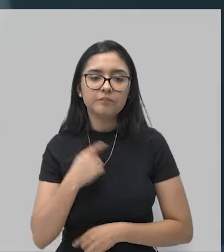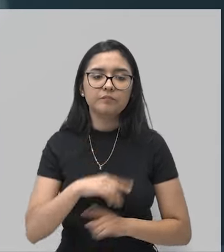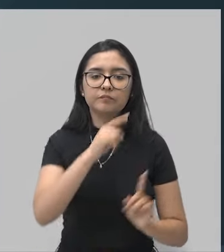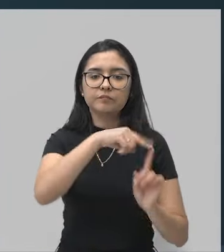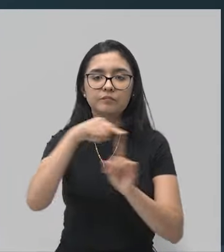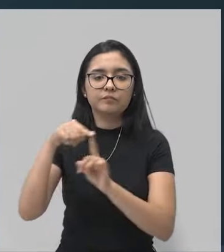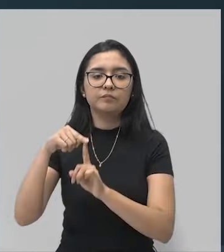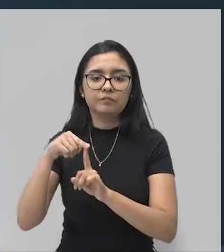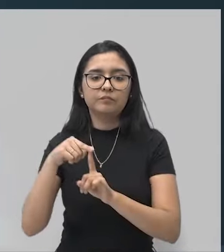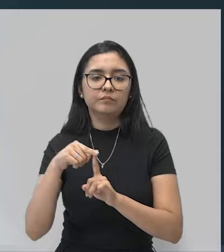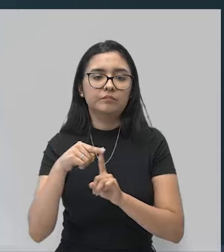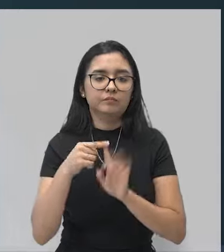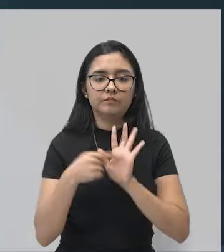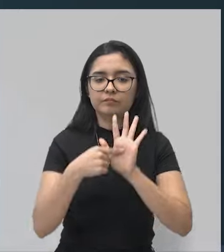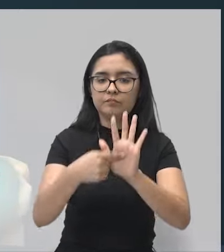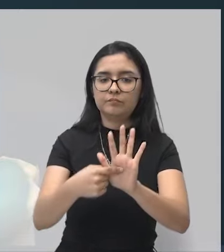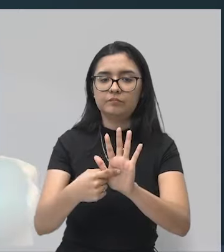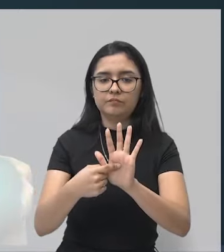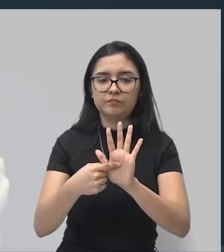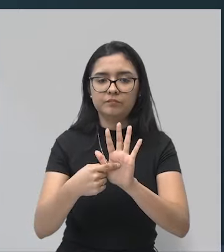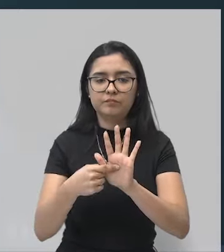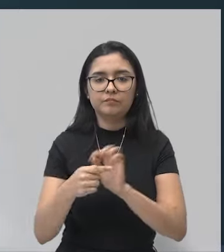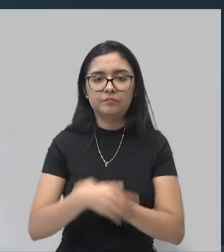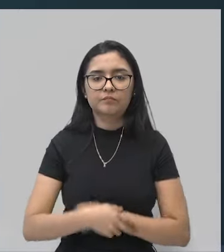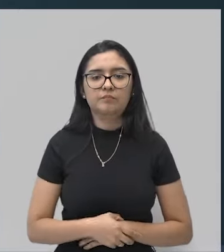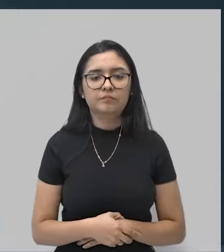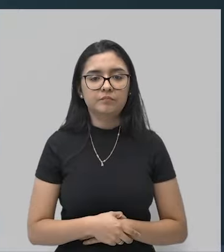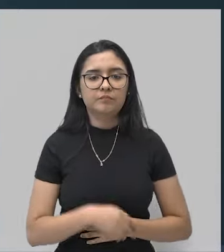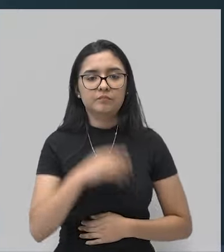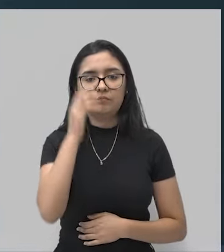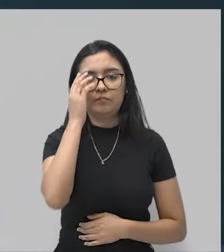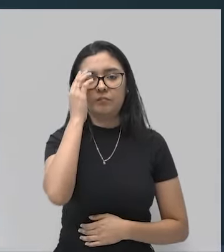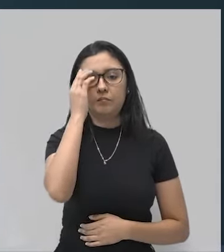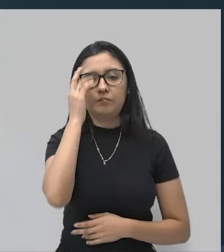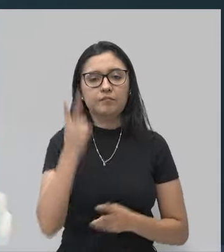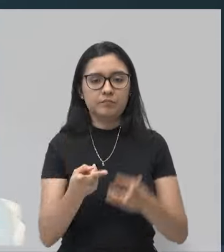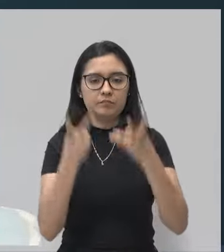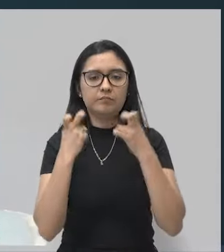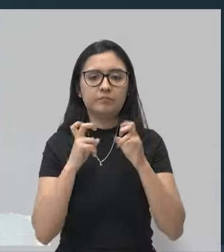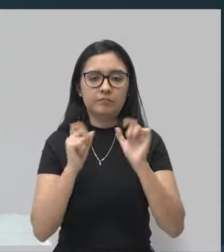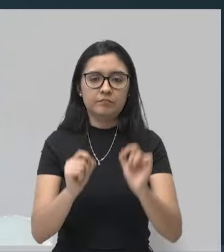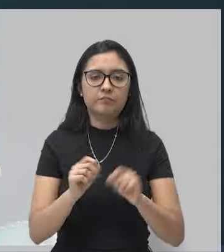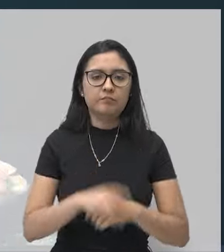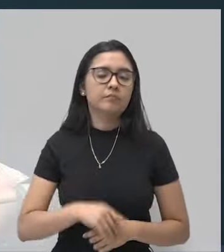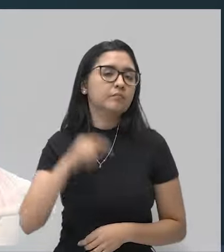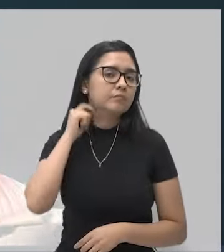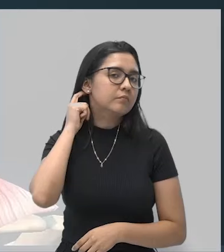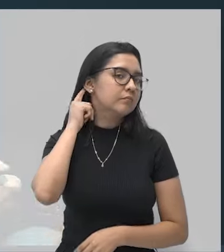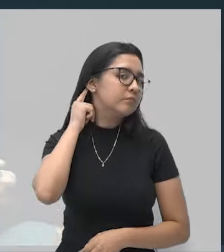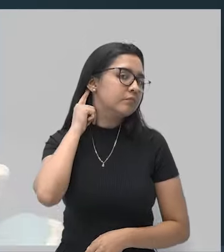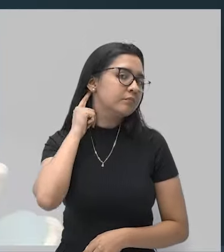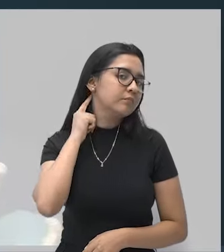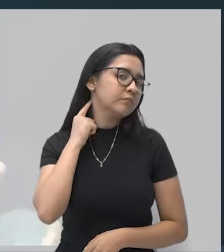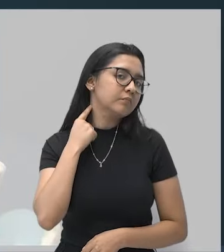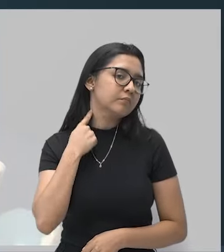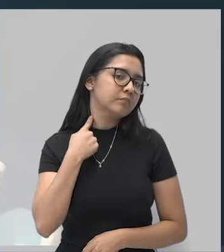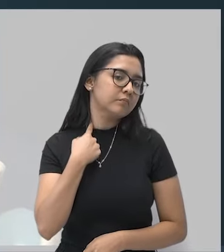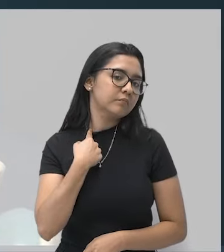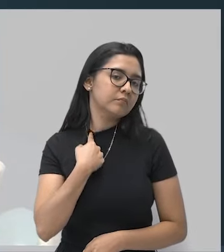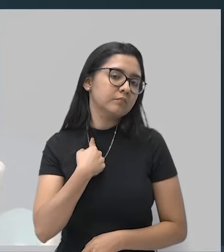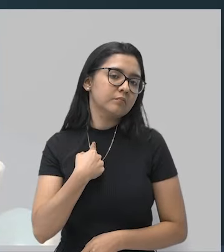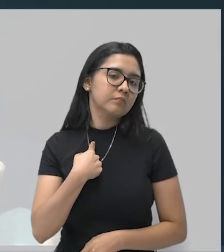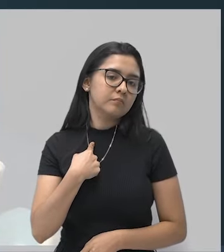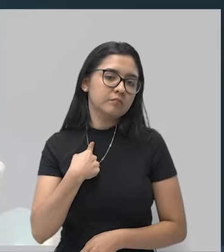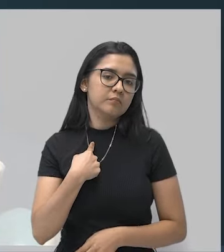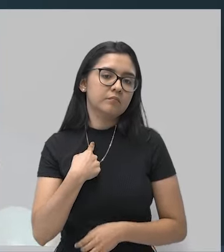Está aqui ele, deixa eu puxar aqui. Está vendo? Ele vem daqui de trás da sua orelha e aparece